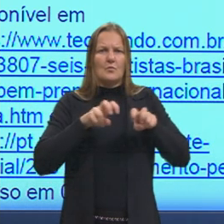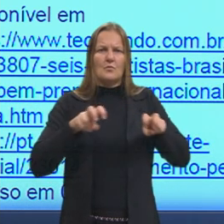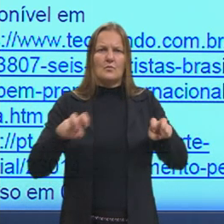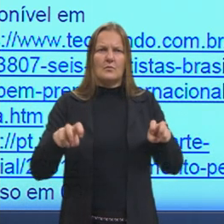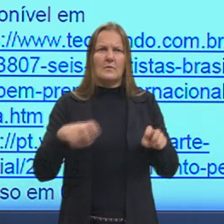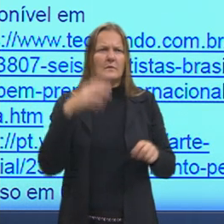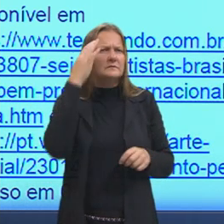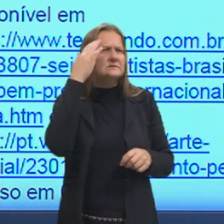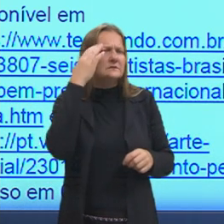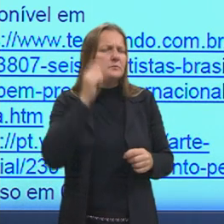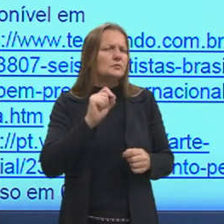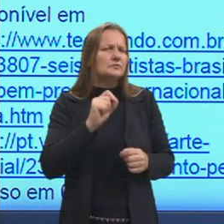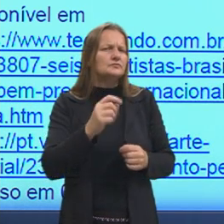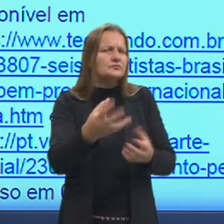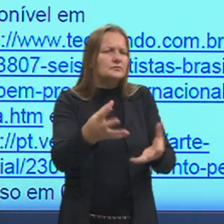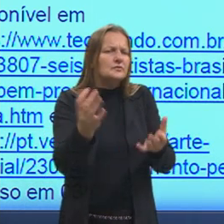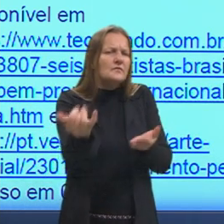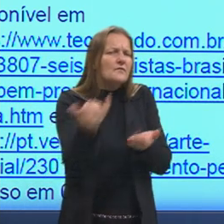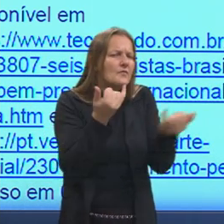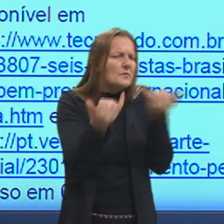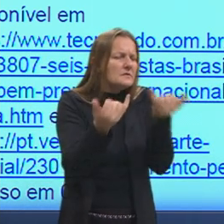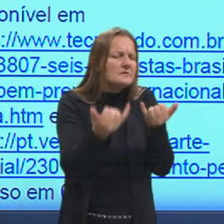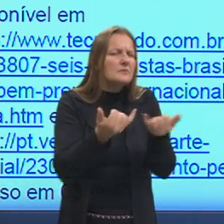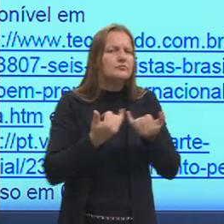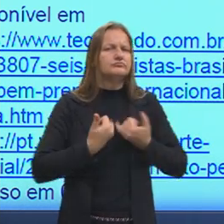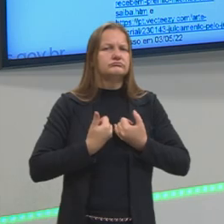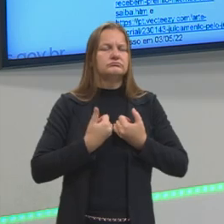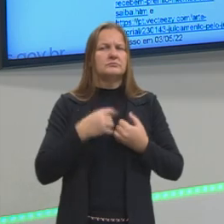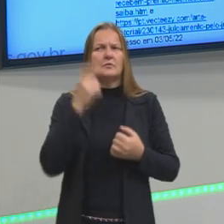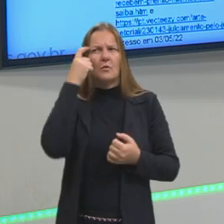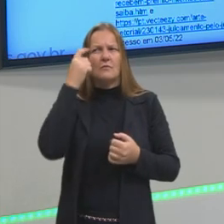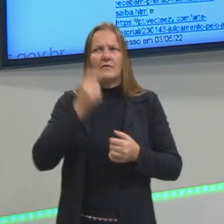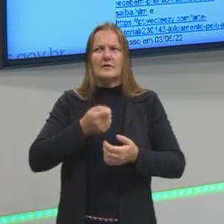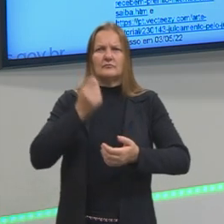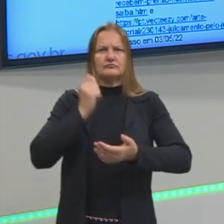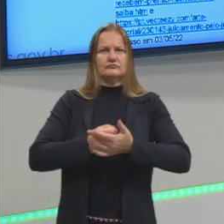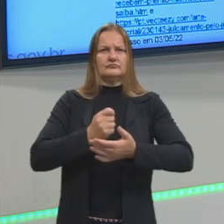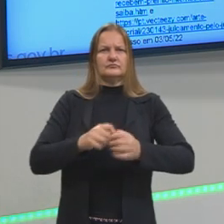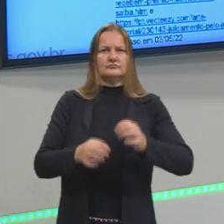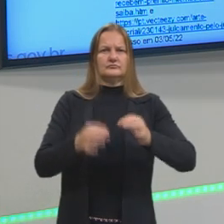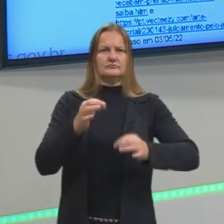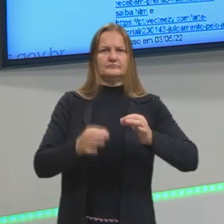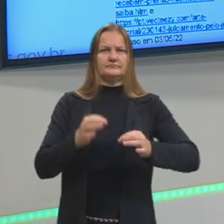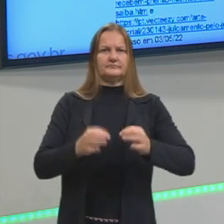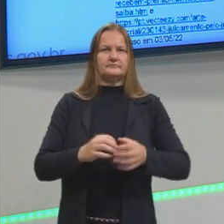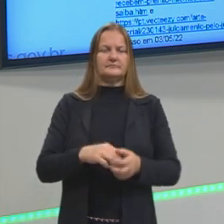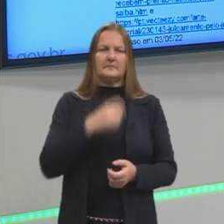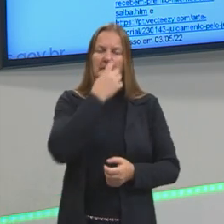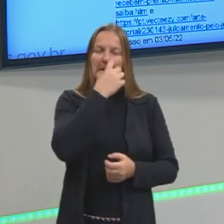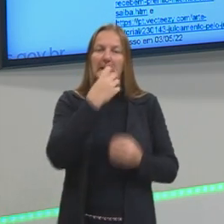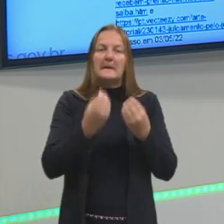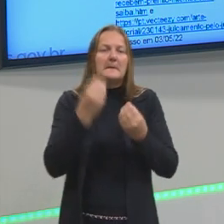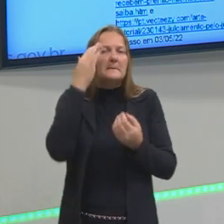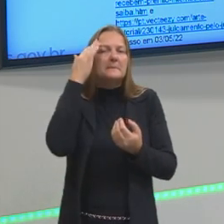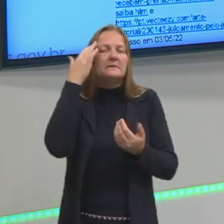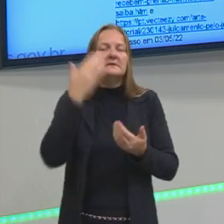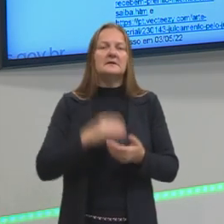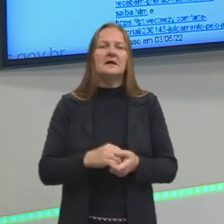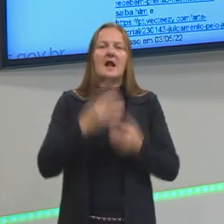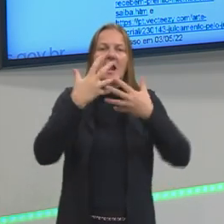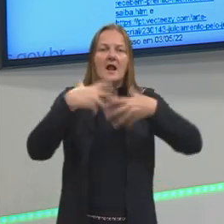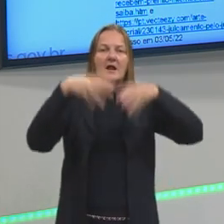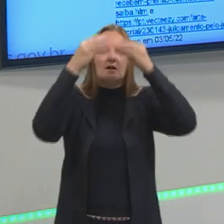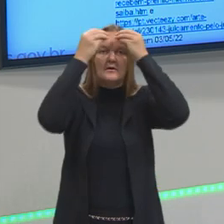para fazer o melhor julgamento da situação. Então, dentro de uma situação jurídica, a linguagem